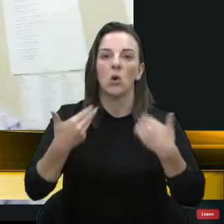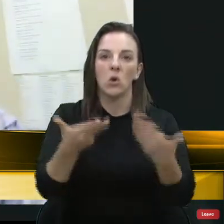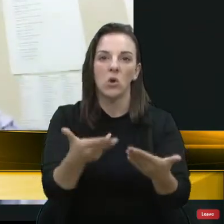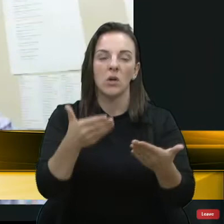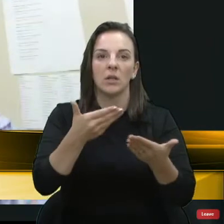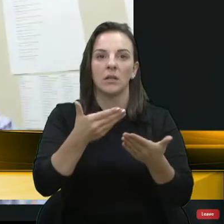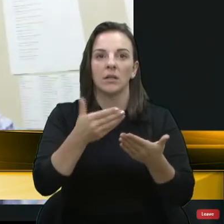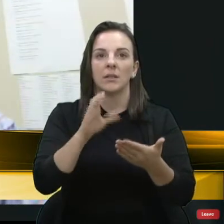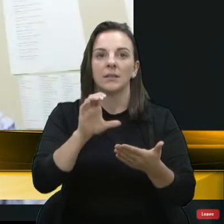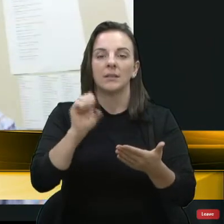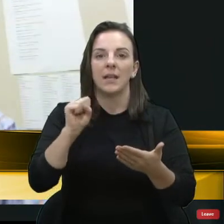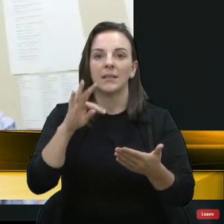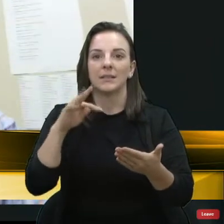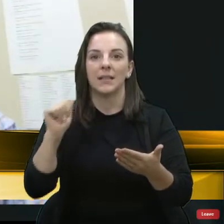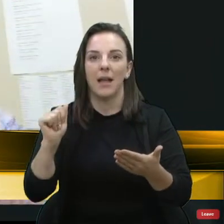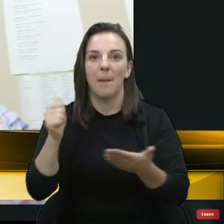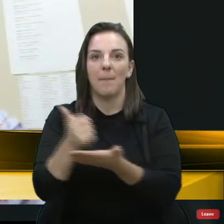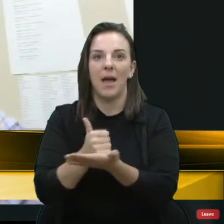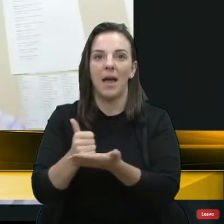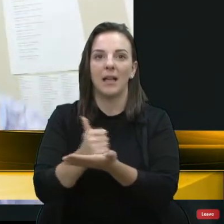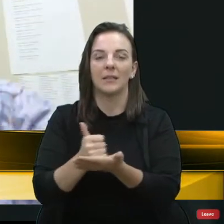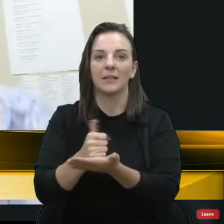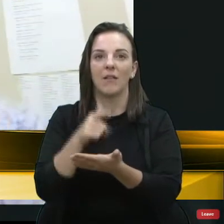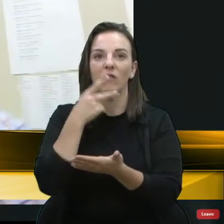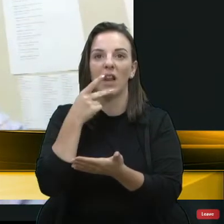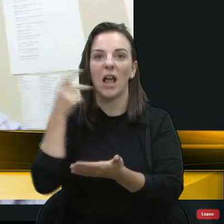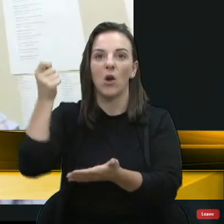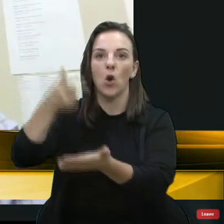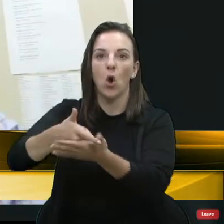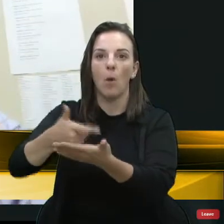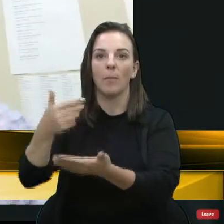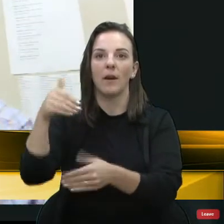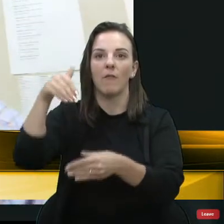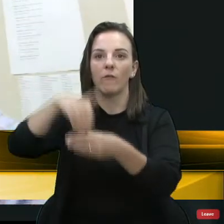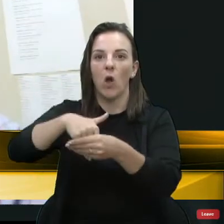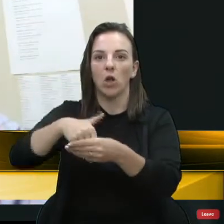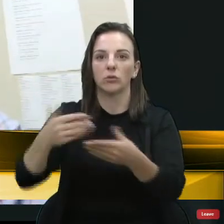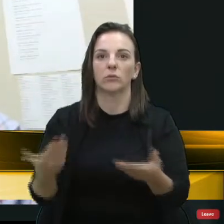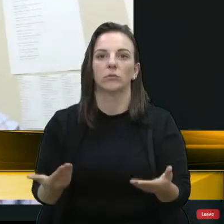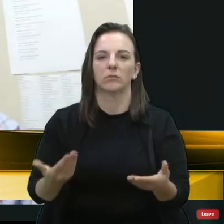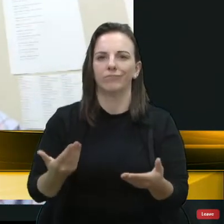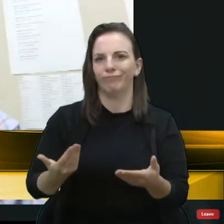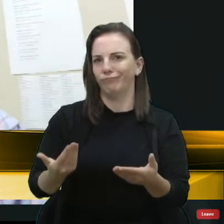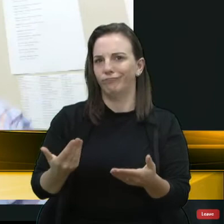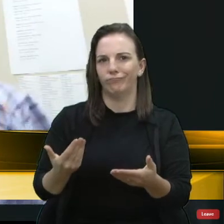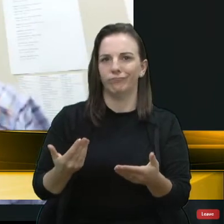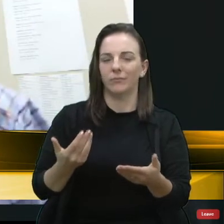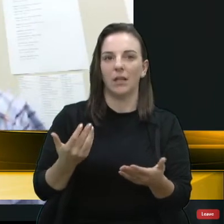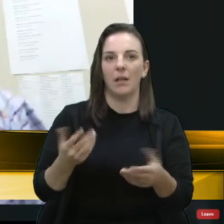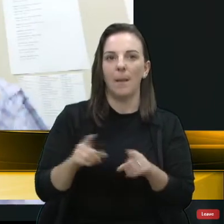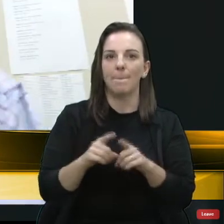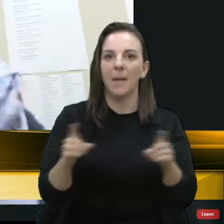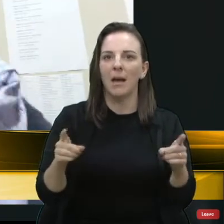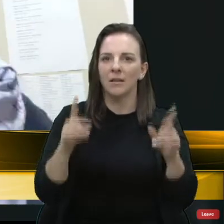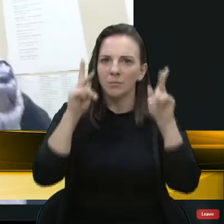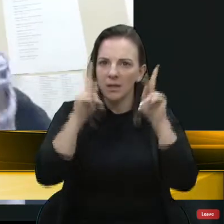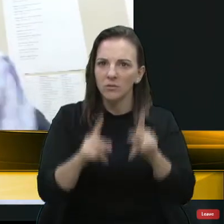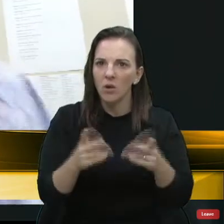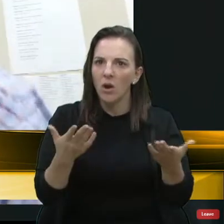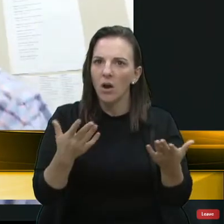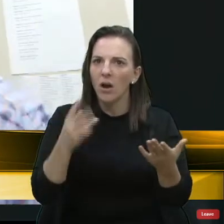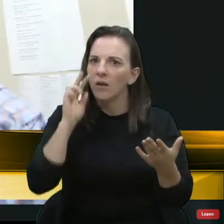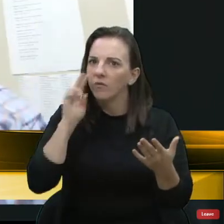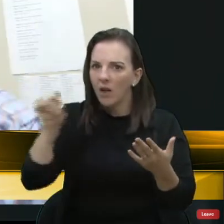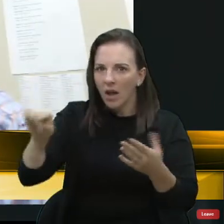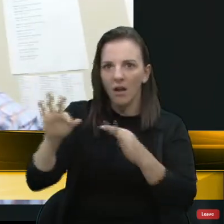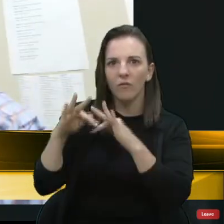por aí vão divulgar. O vereador está dando cesta básica, é compra de voto. Mas, pessoal, se coloque naquela família